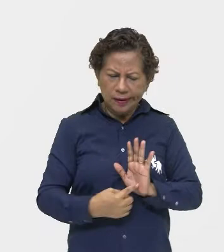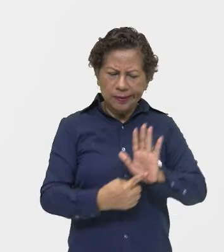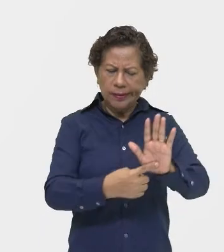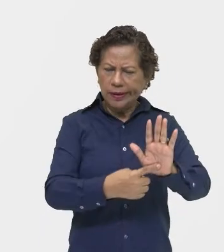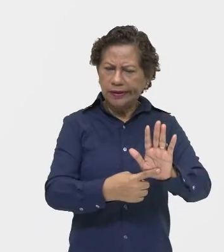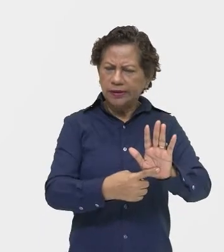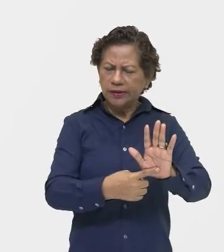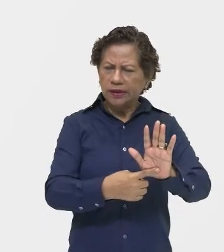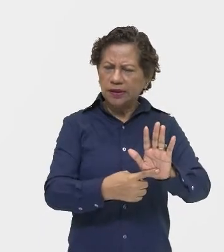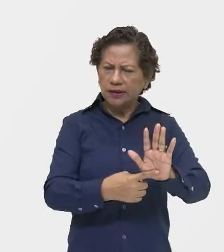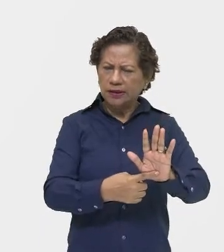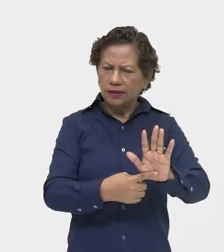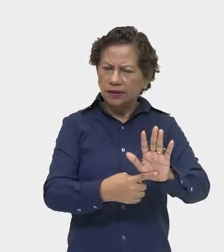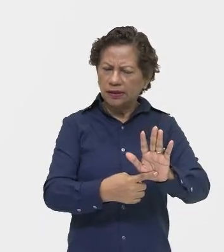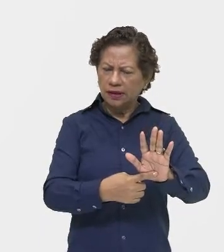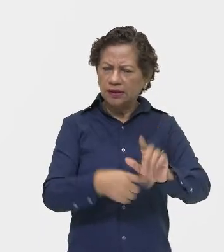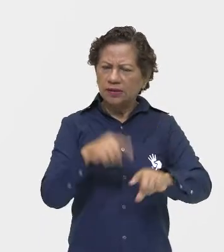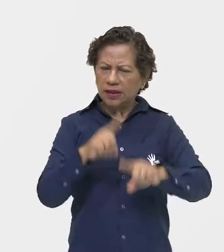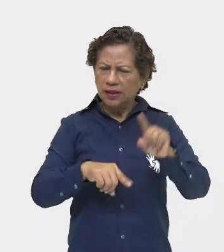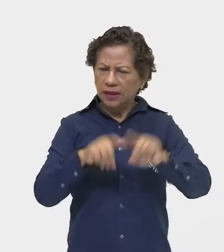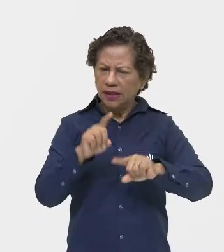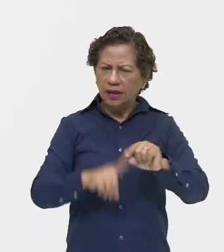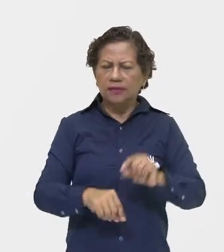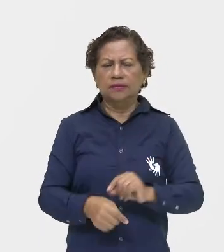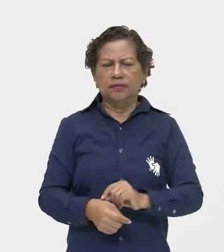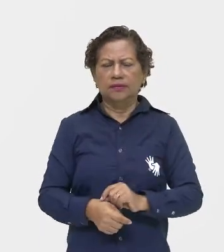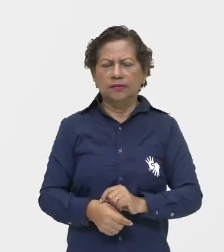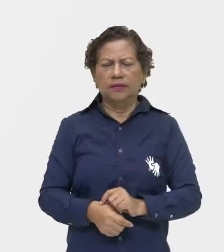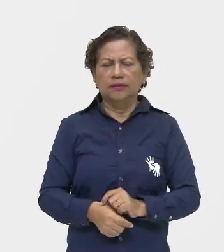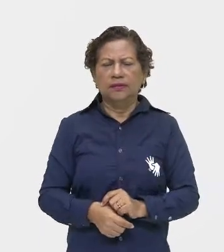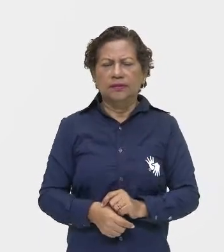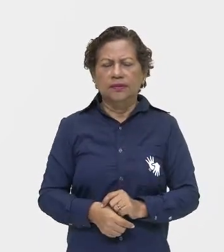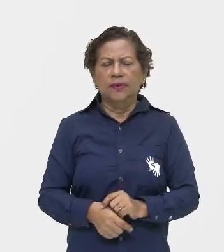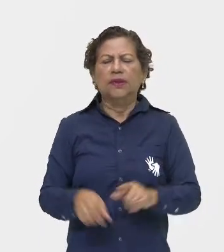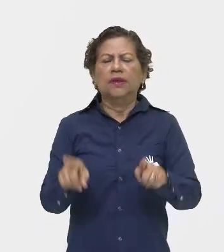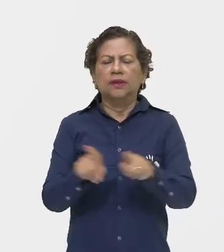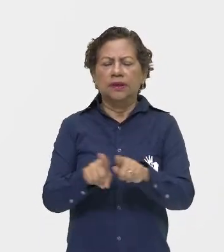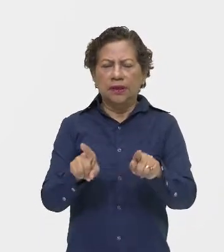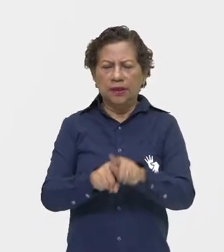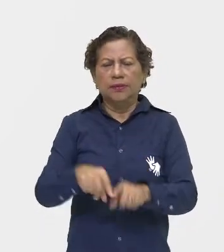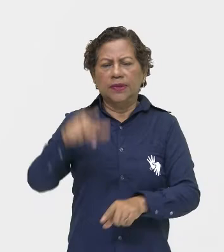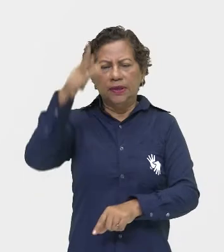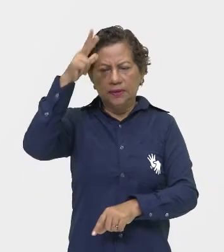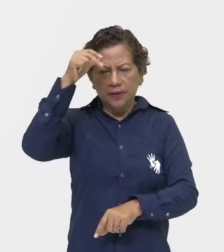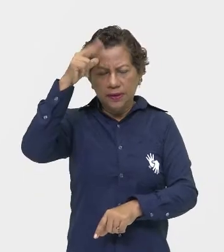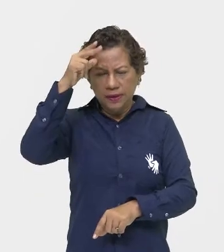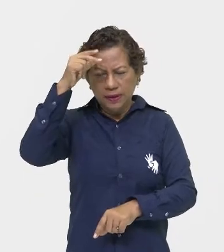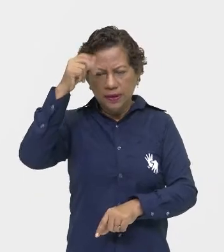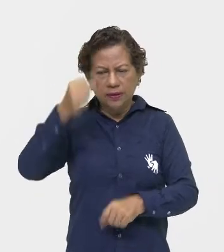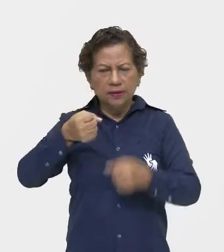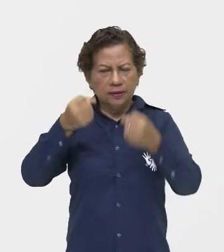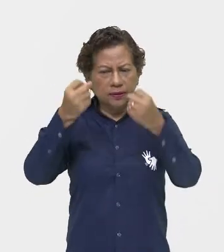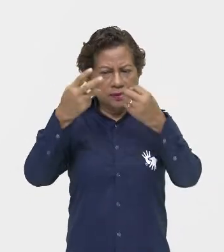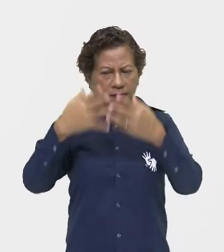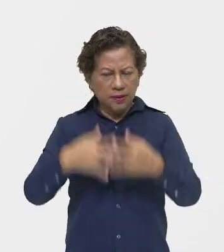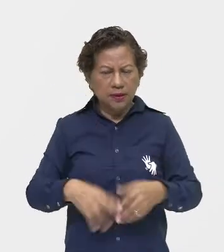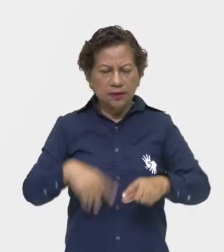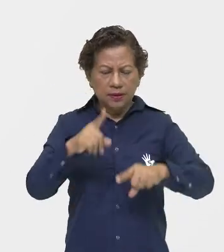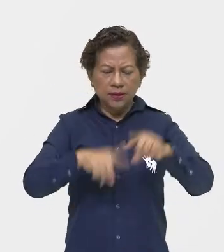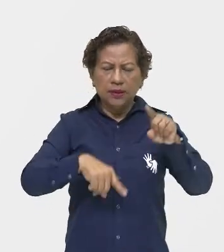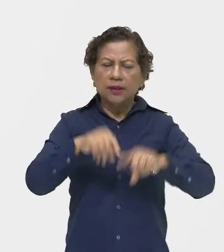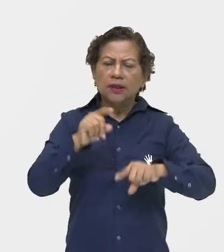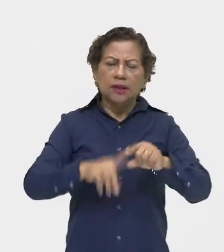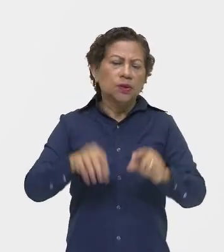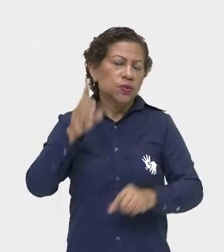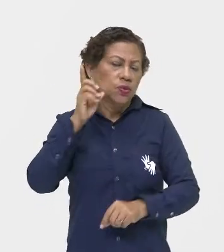ele vai estar mostrando para vocês que os objetos do cotidiano, os objetos do dia a